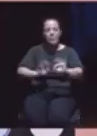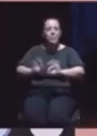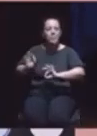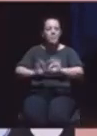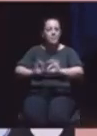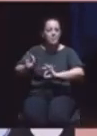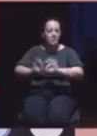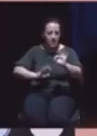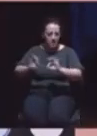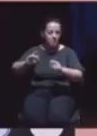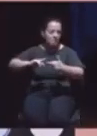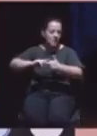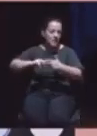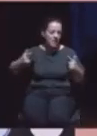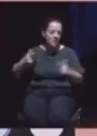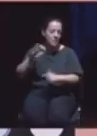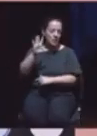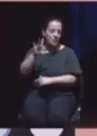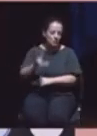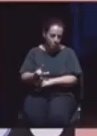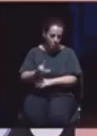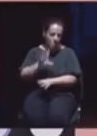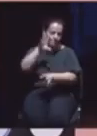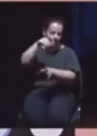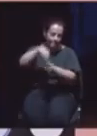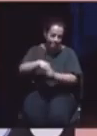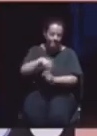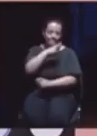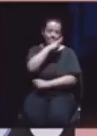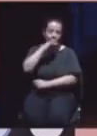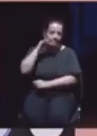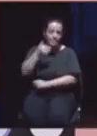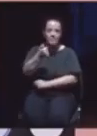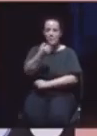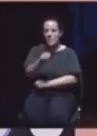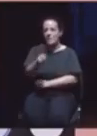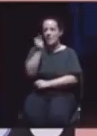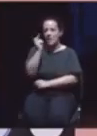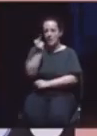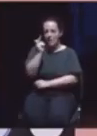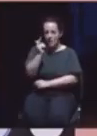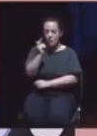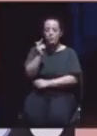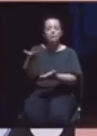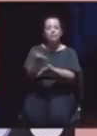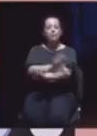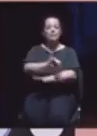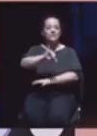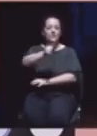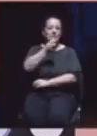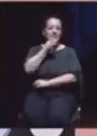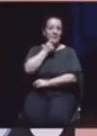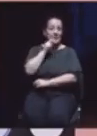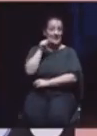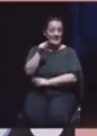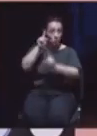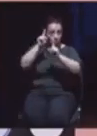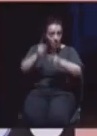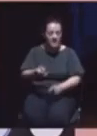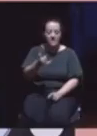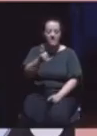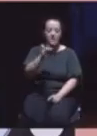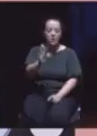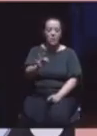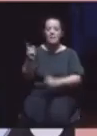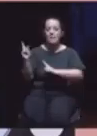participação do município de Lisboa nas comemorações dos 50 anos do 25 de Abril, que terão início em 24